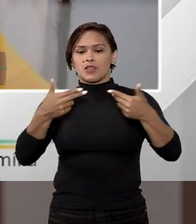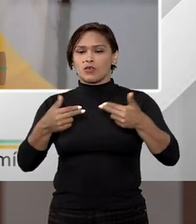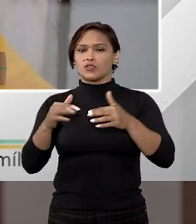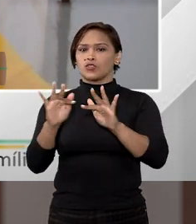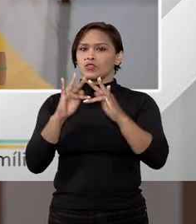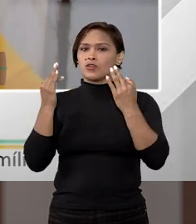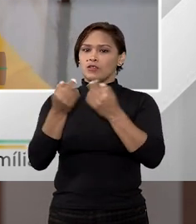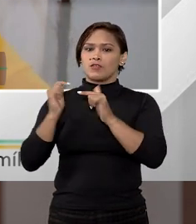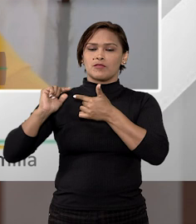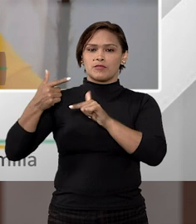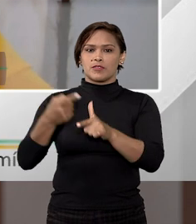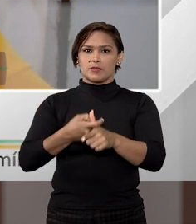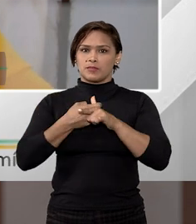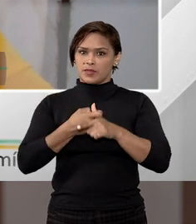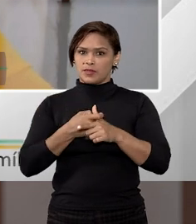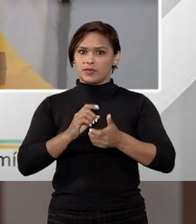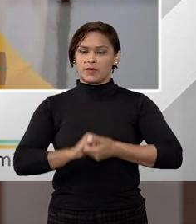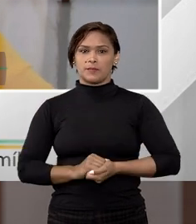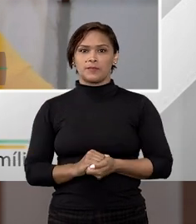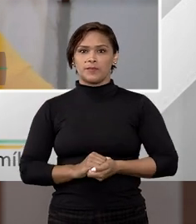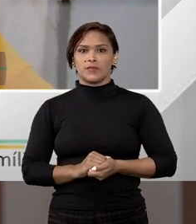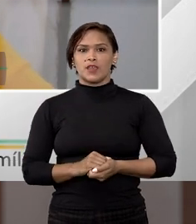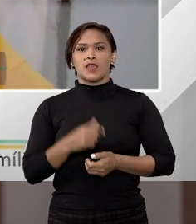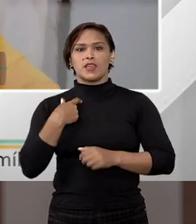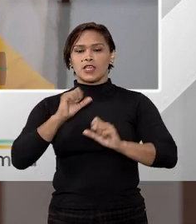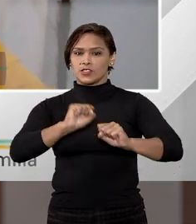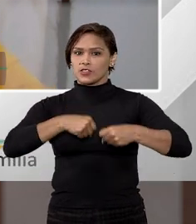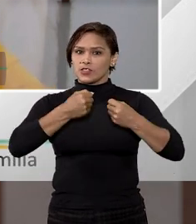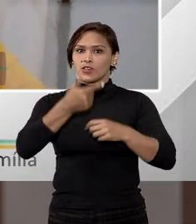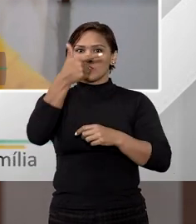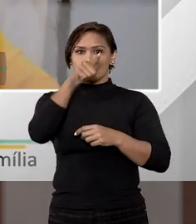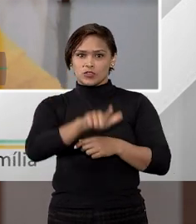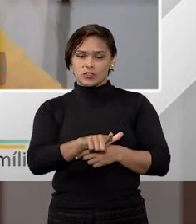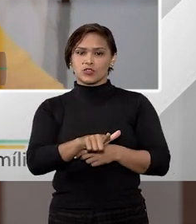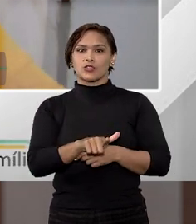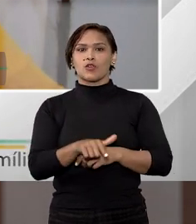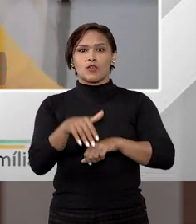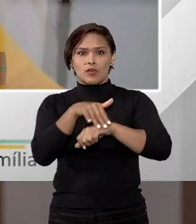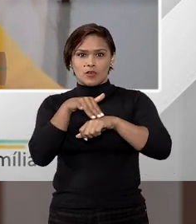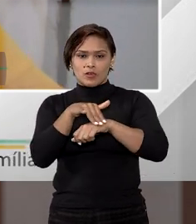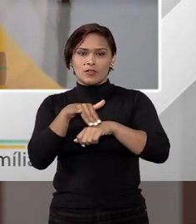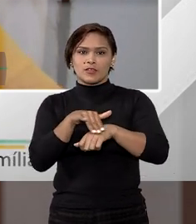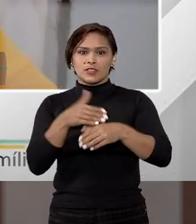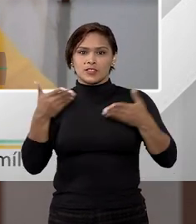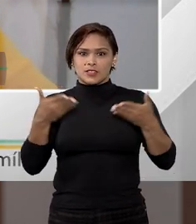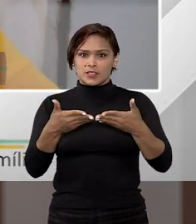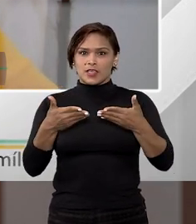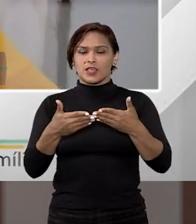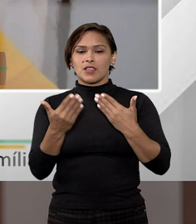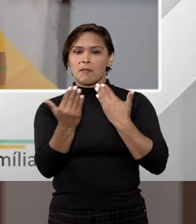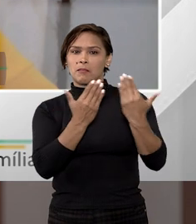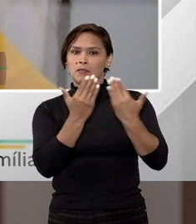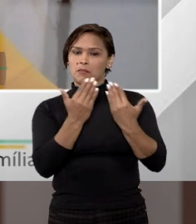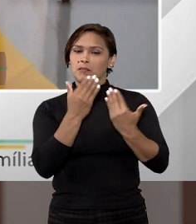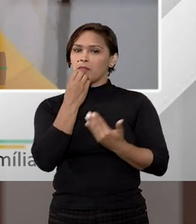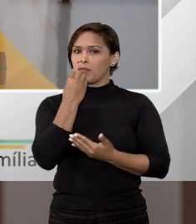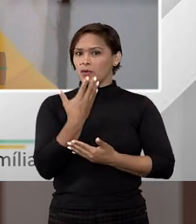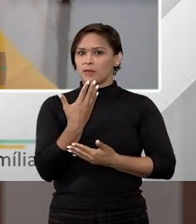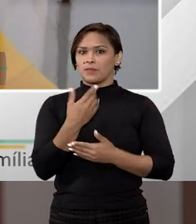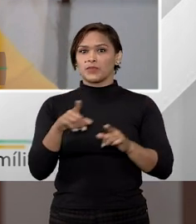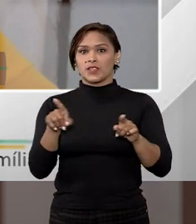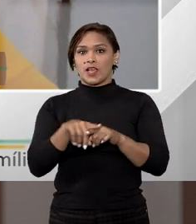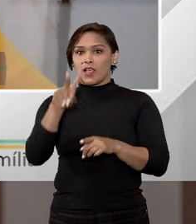bem de família para efeito de penhora. E aí, a gente reforça novamente quando nós já conversamos aqui nesse nosso bate-papo bacana.